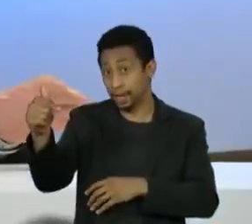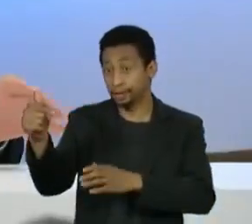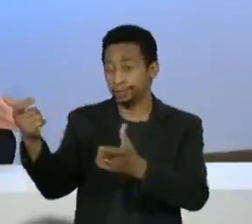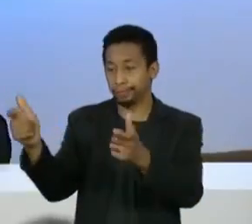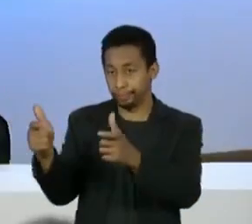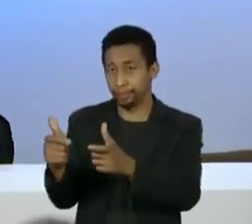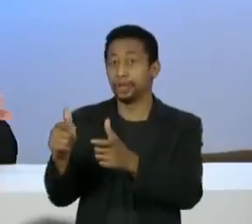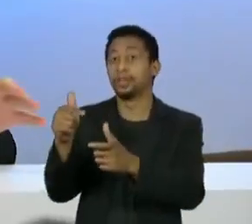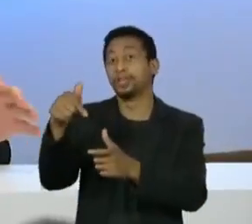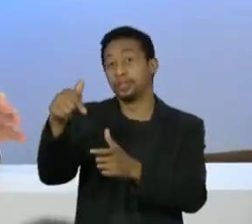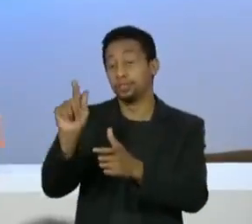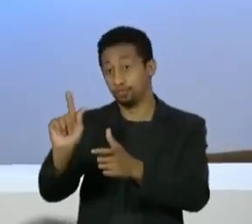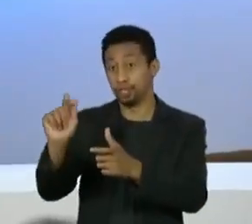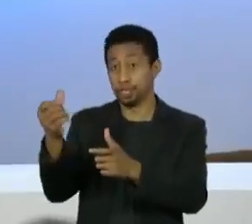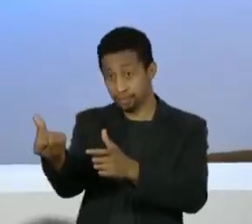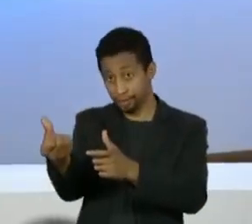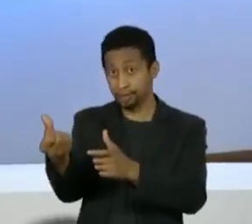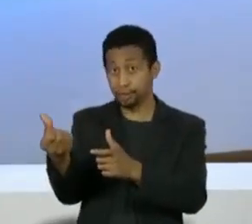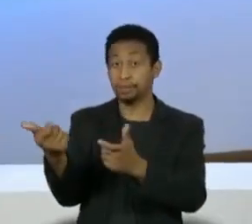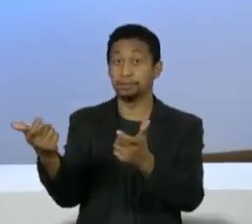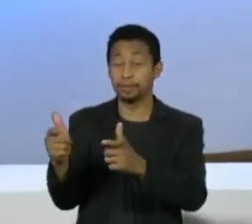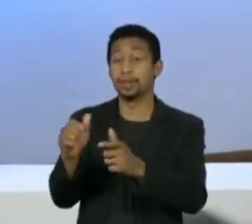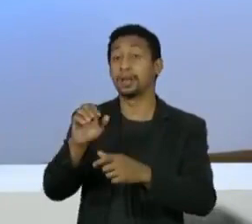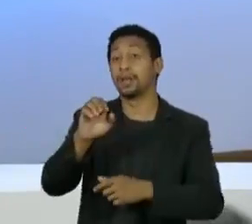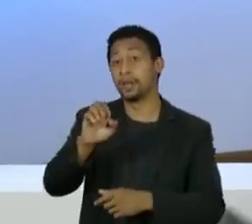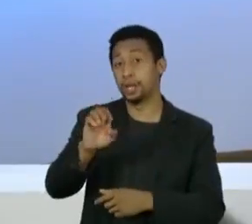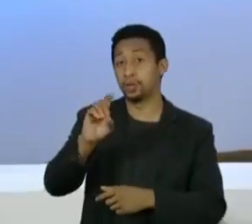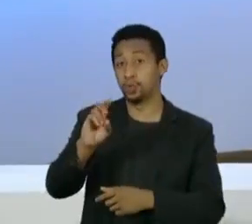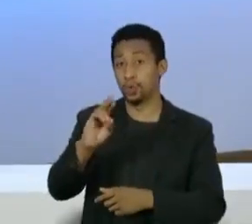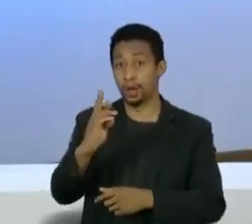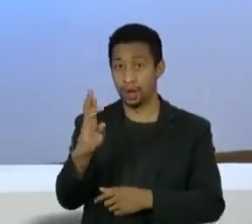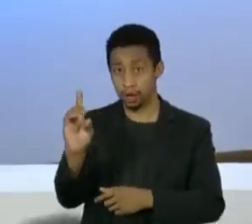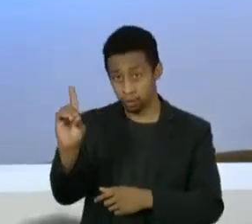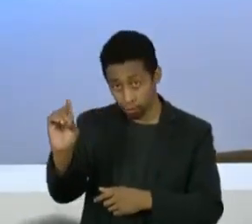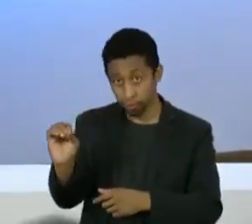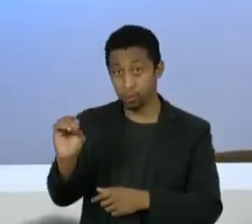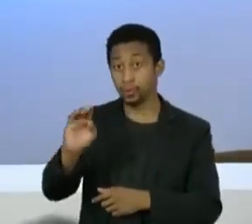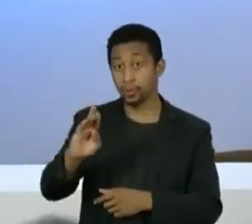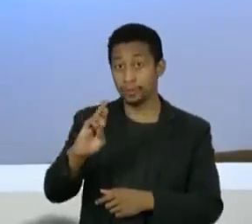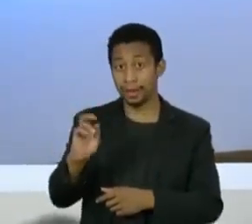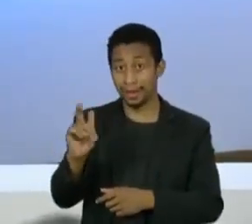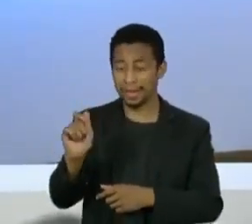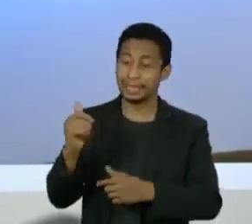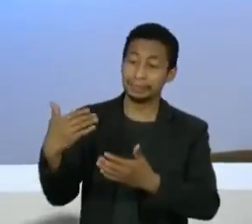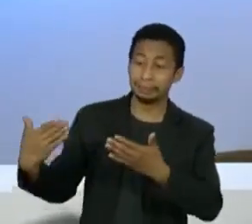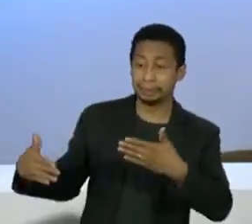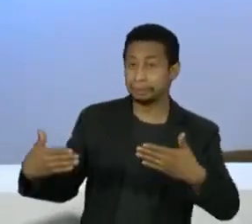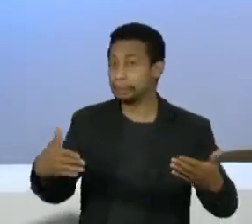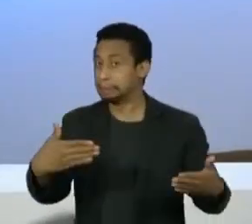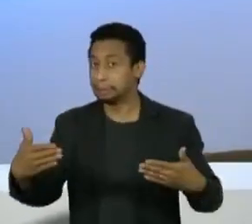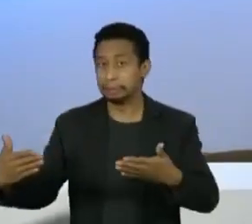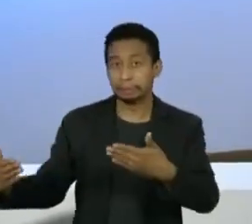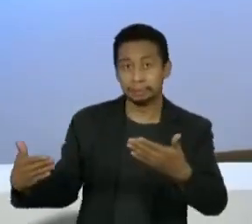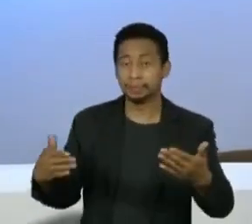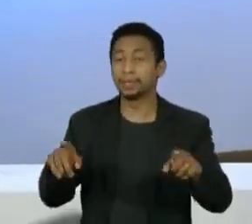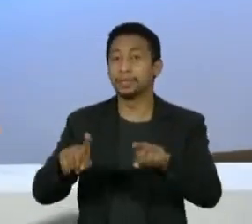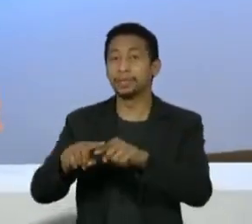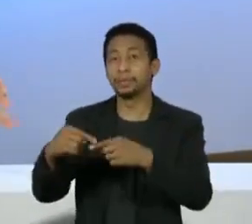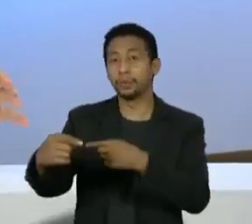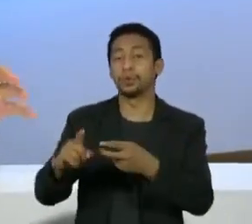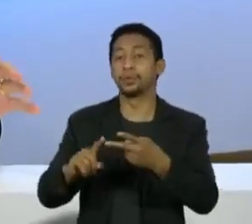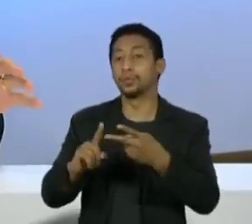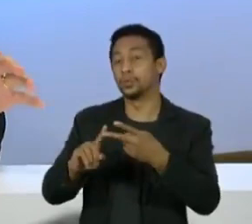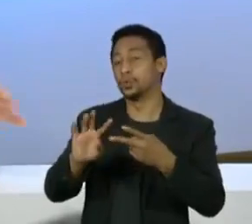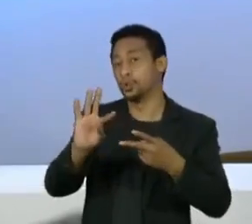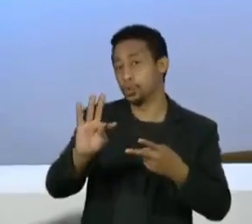flutuando ali um pouco com os governistas e algumas votações, algumas discussões. Depois o Tasso Gereissati acabou mais para esse final ele e